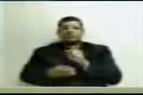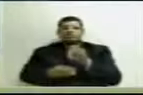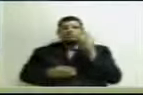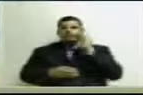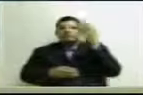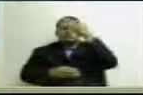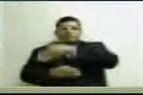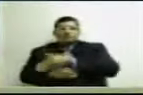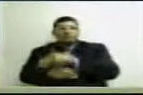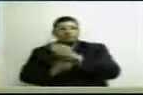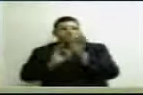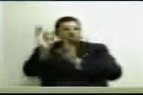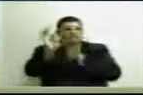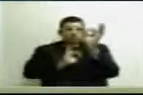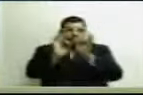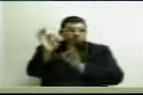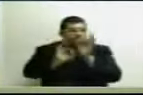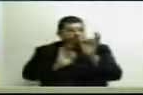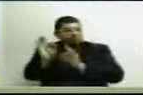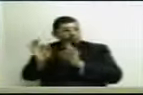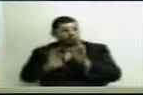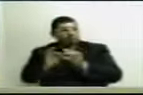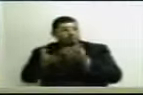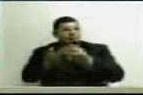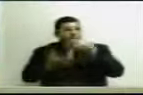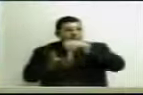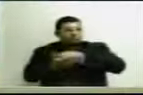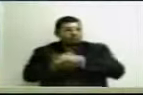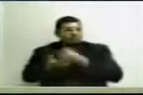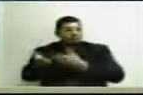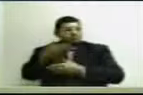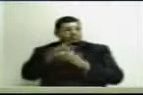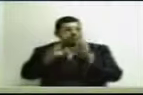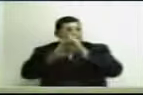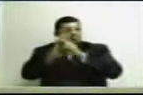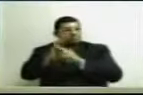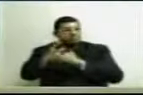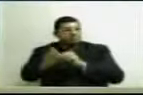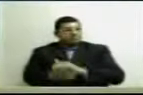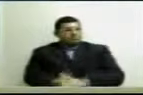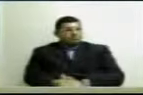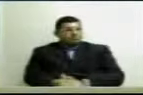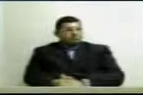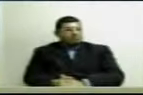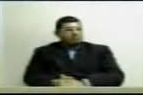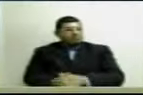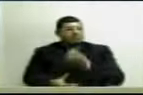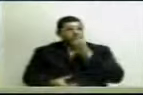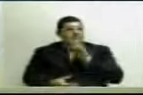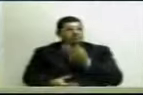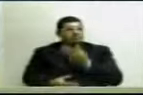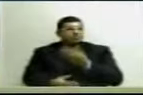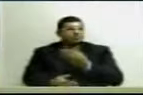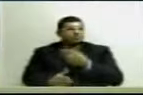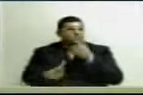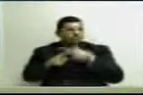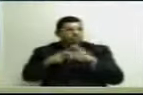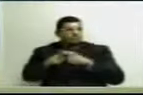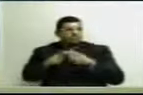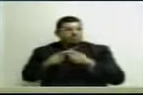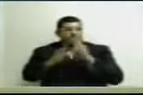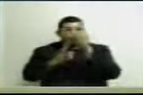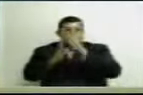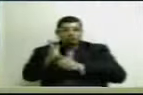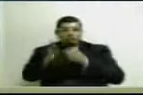chegando a ele uma proposta que garantisse a renúncia fiscal e, consequentemente, o